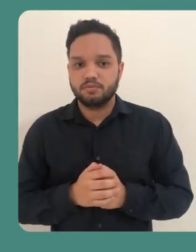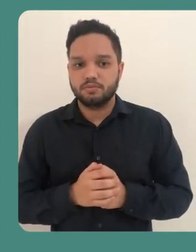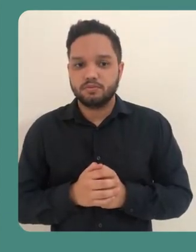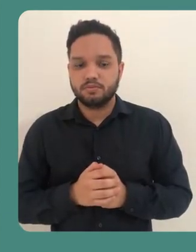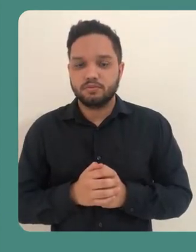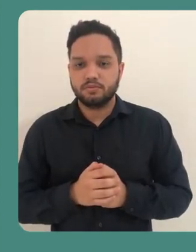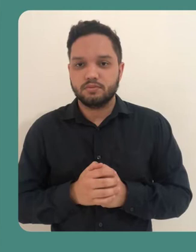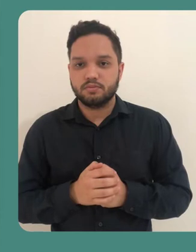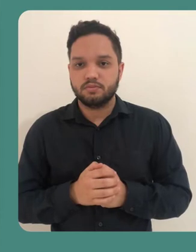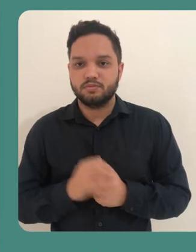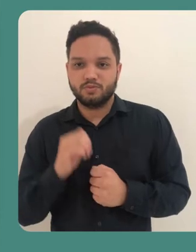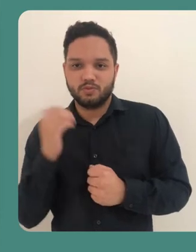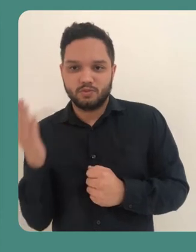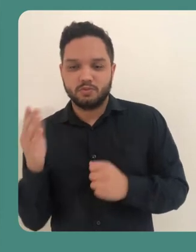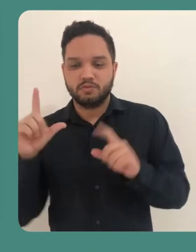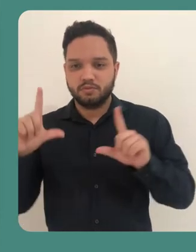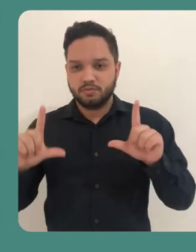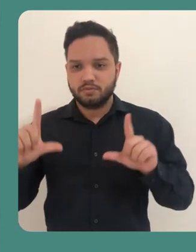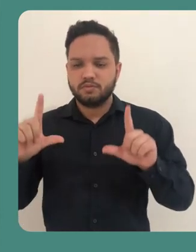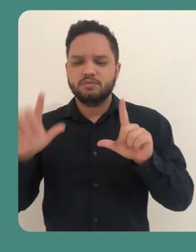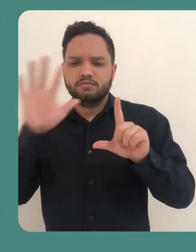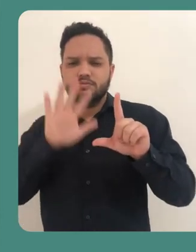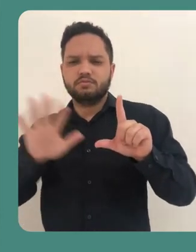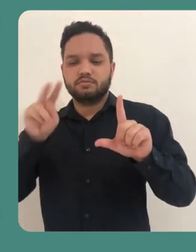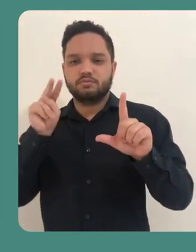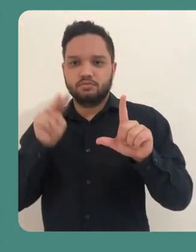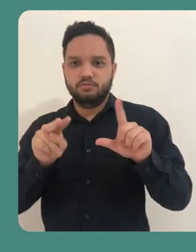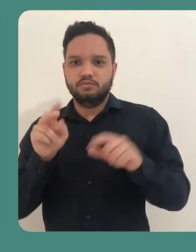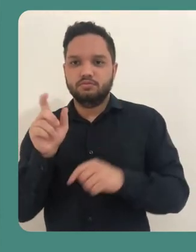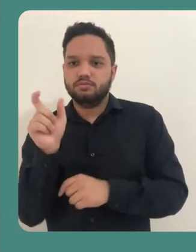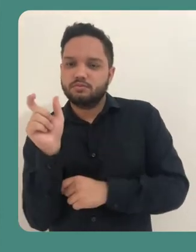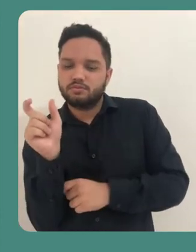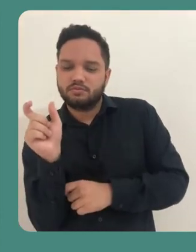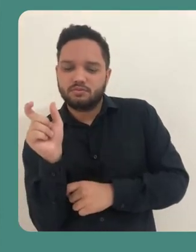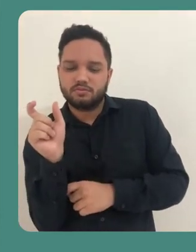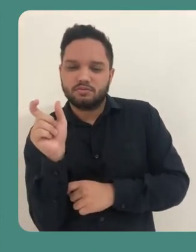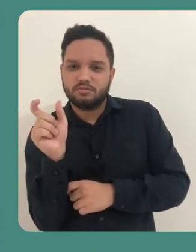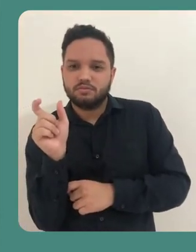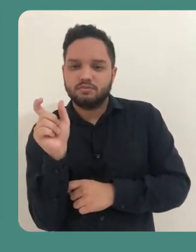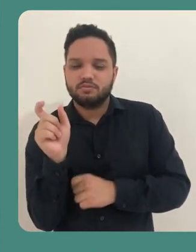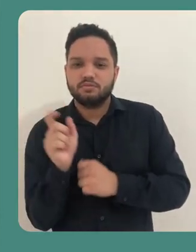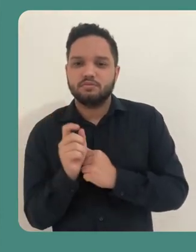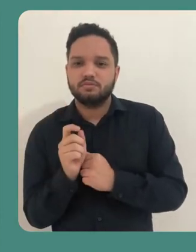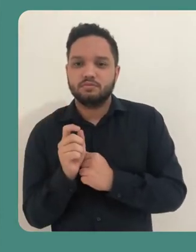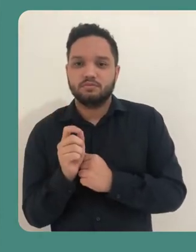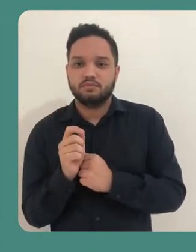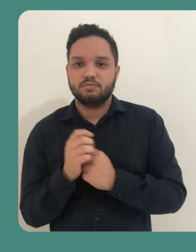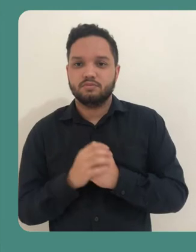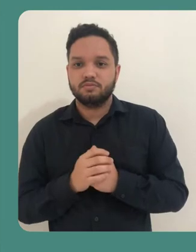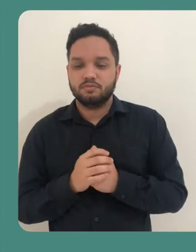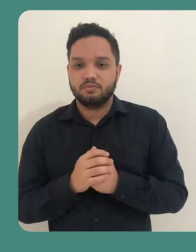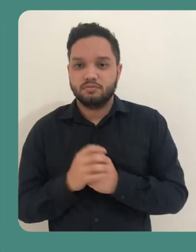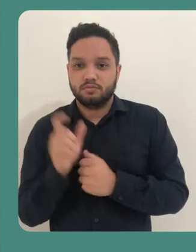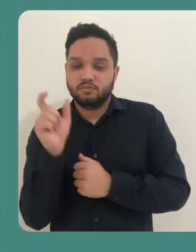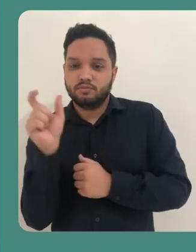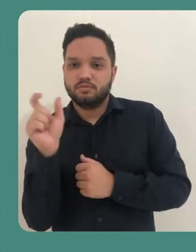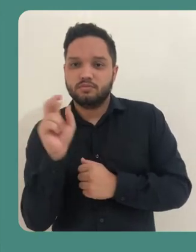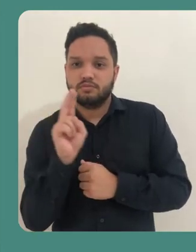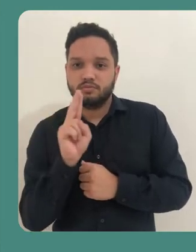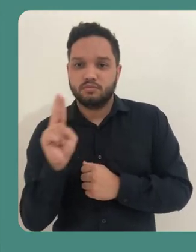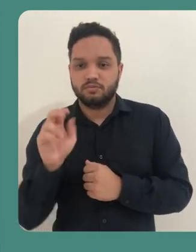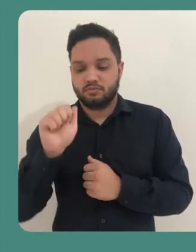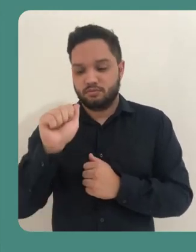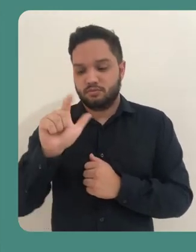Do outro lado da tela, no botão